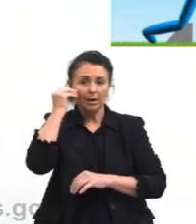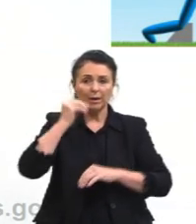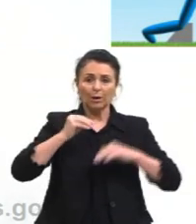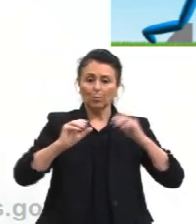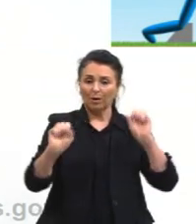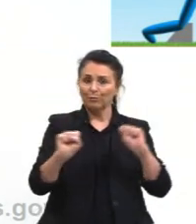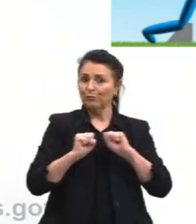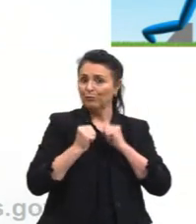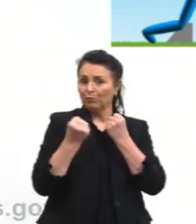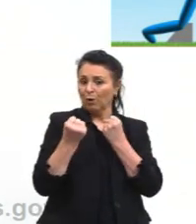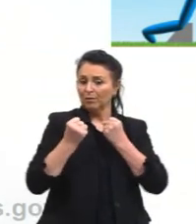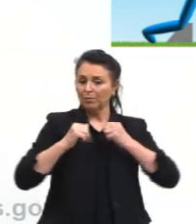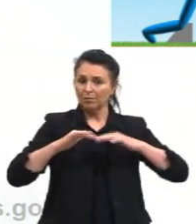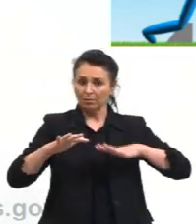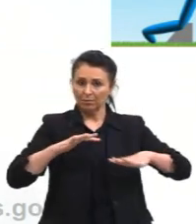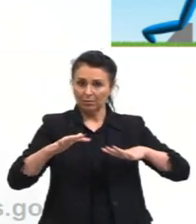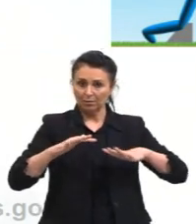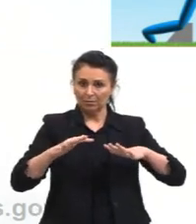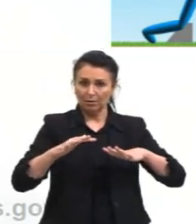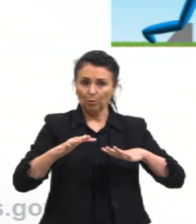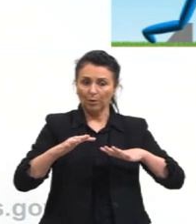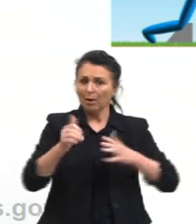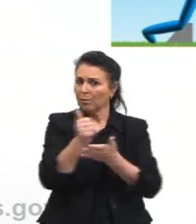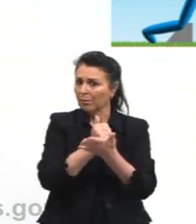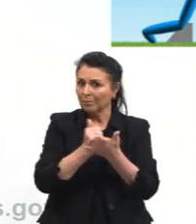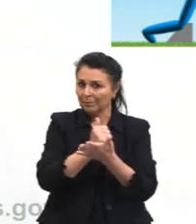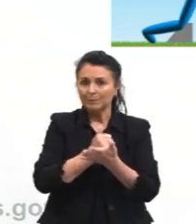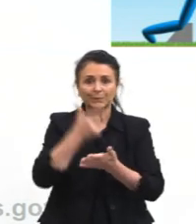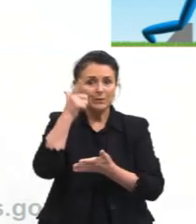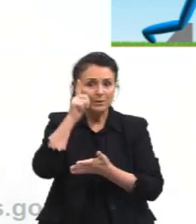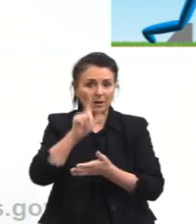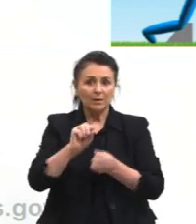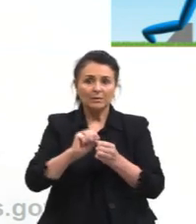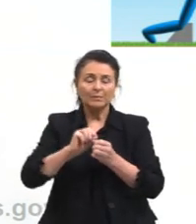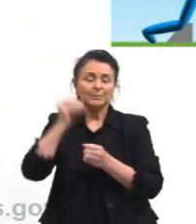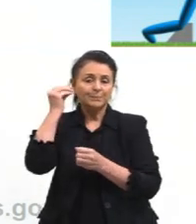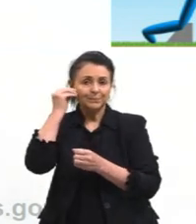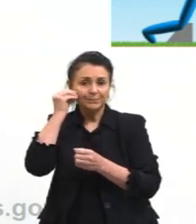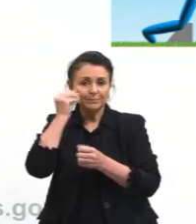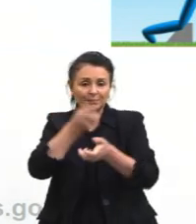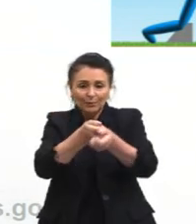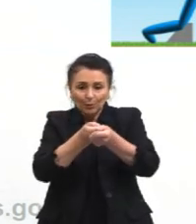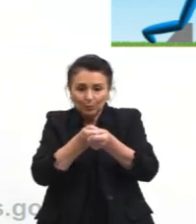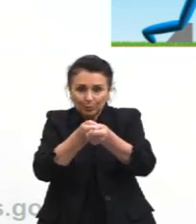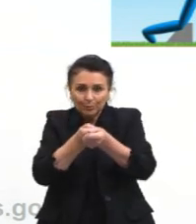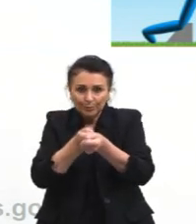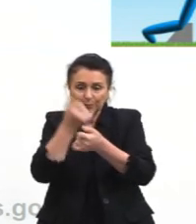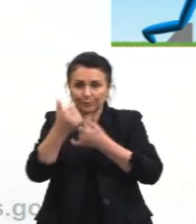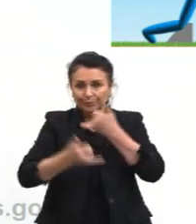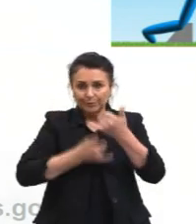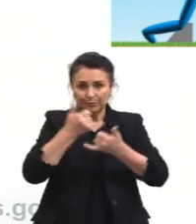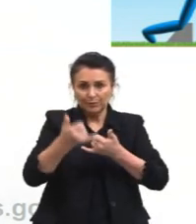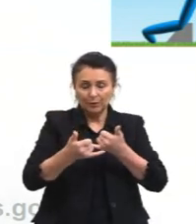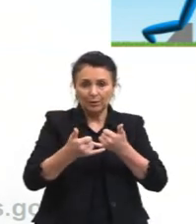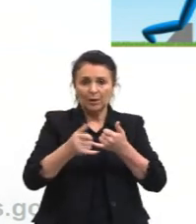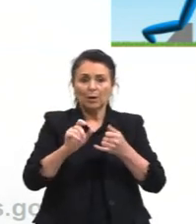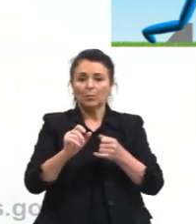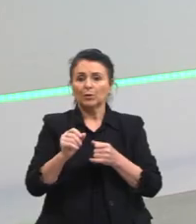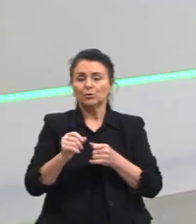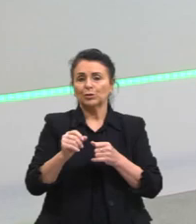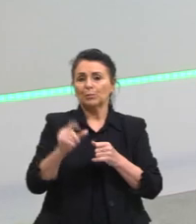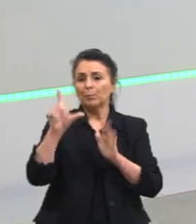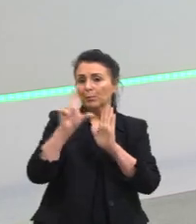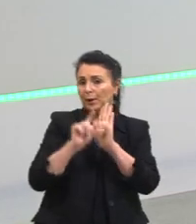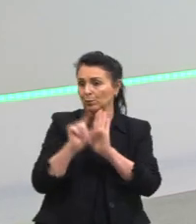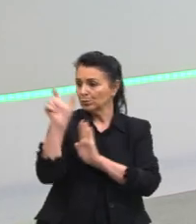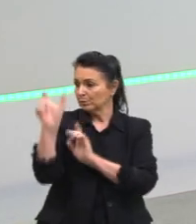Noções Básicas, onde a gente consegue fazer a simulação do cabo de guerra, né? Se a gente pode colocar menos pessoas de um lado e